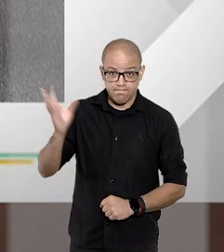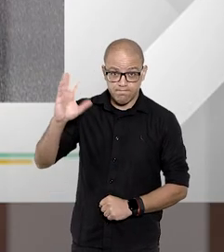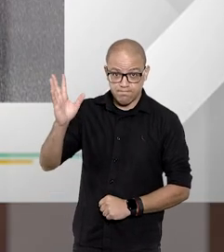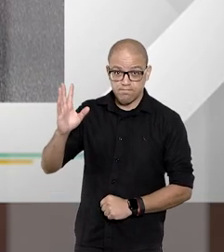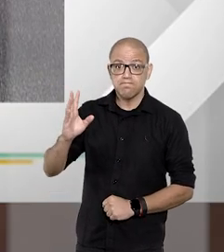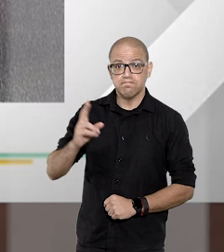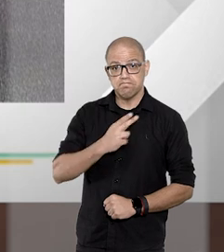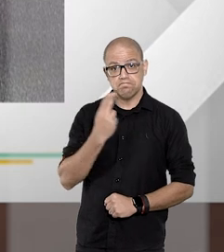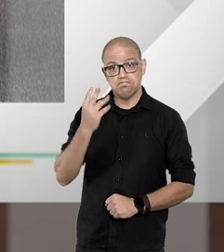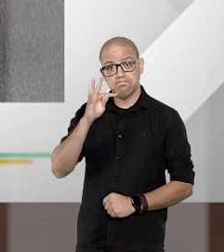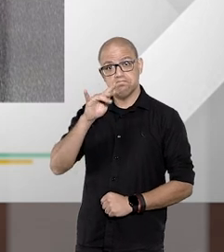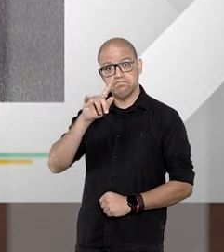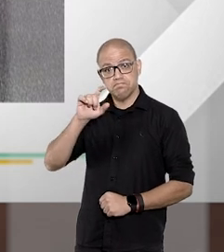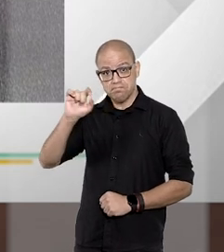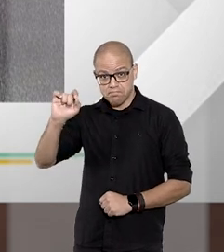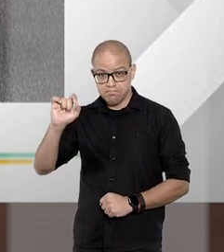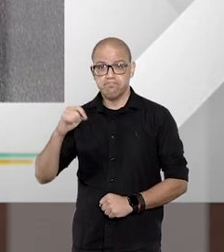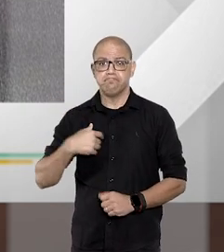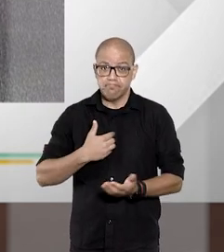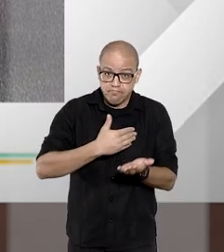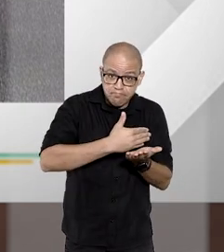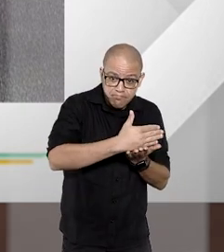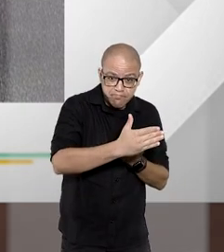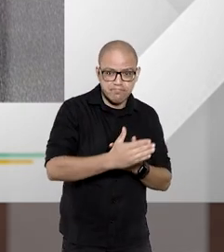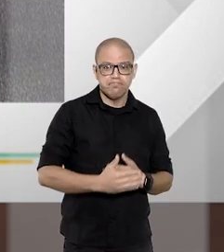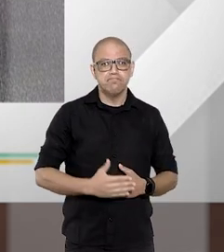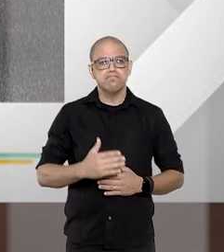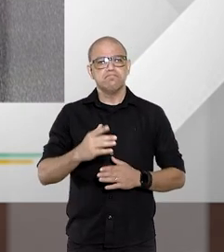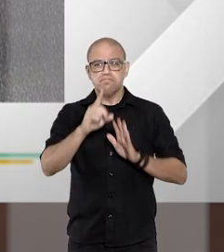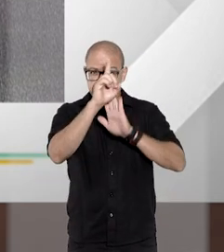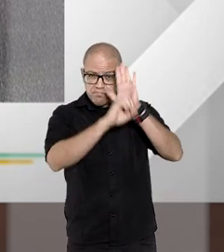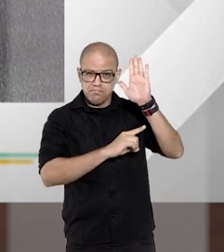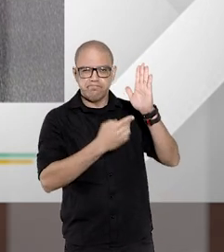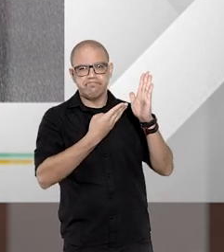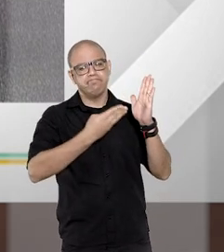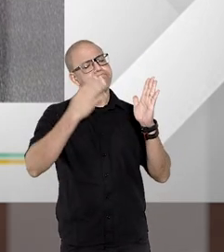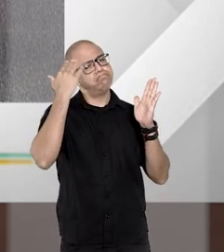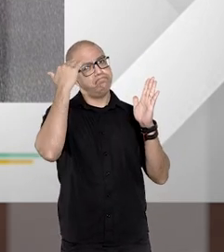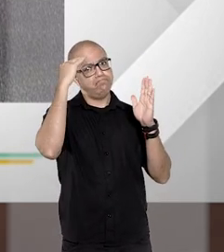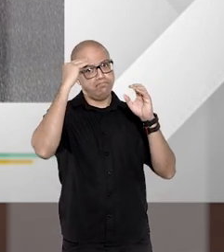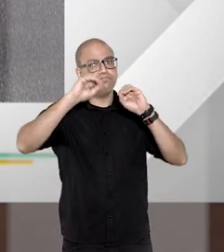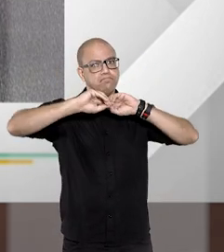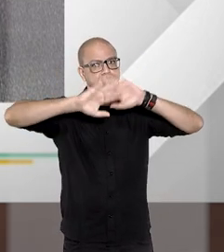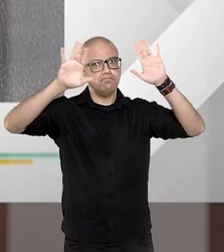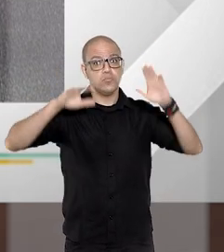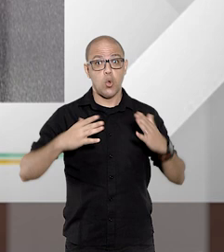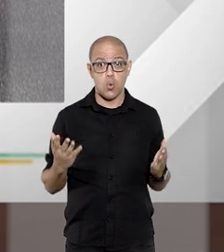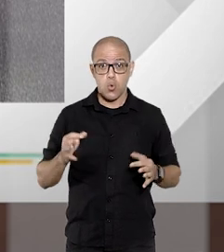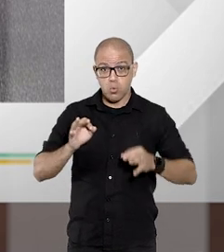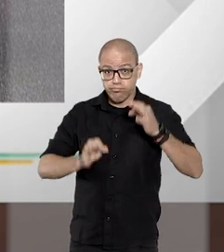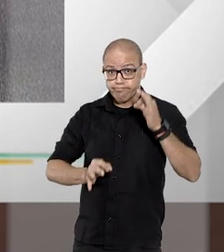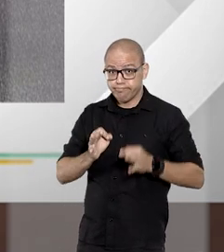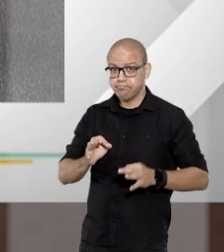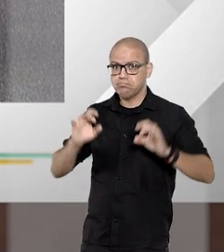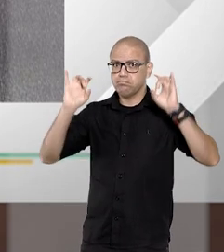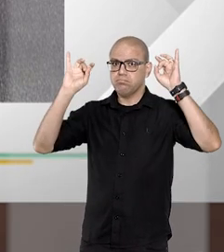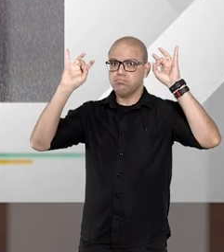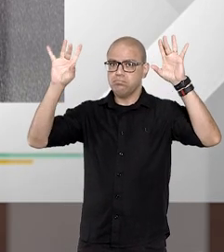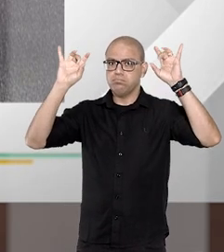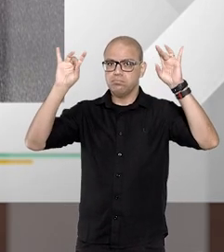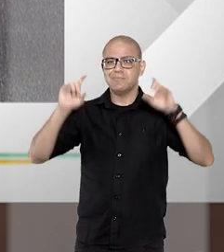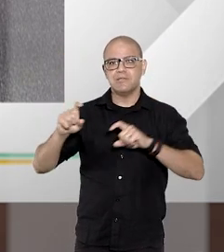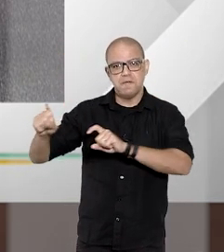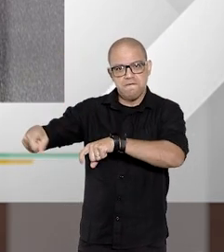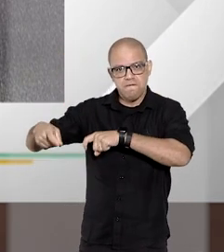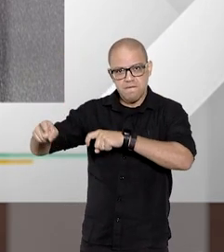Olá, eu sou o Tiago Gomidi e está começando mais um Entender Direito. Hoje nós vamos falar sobre os juizados especiais